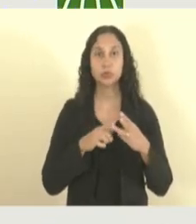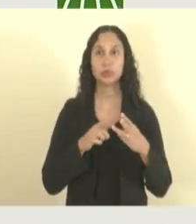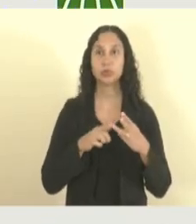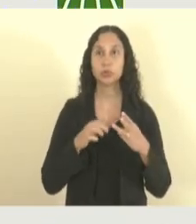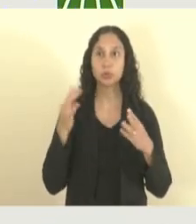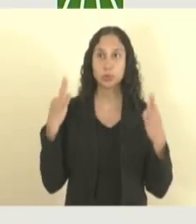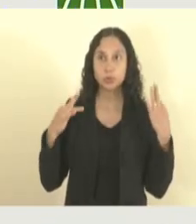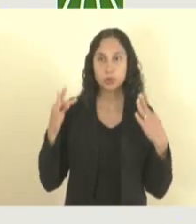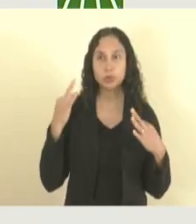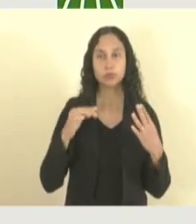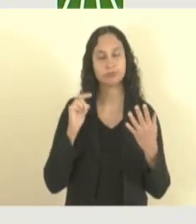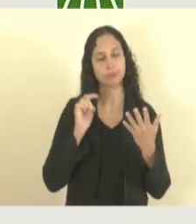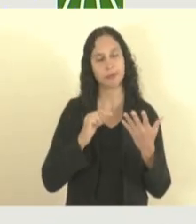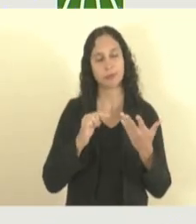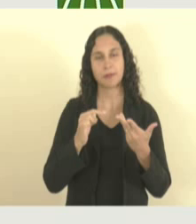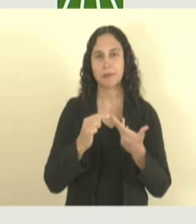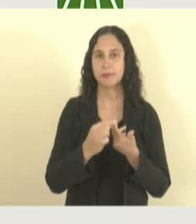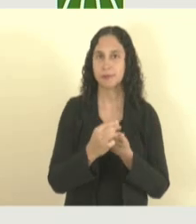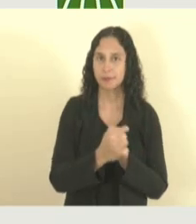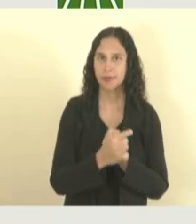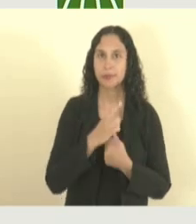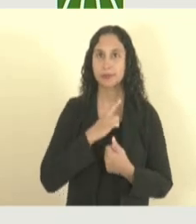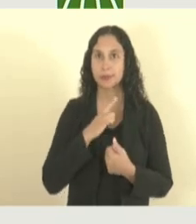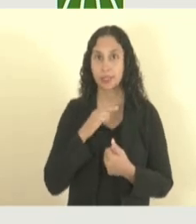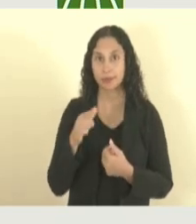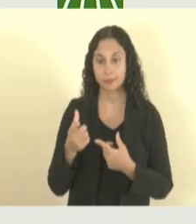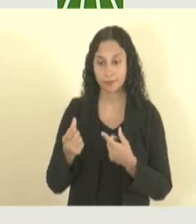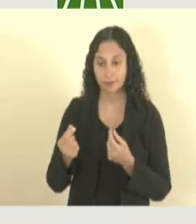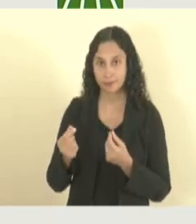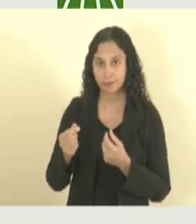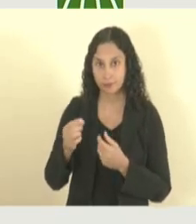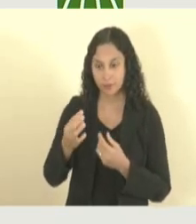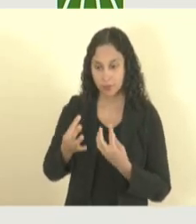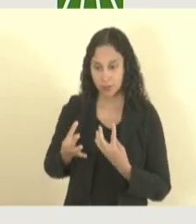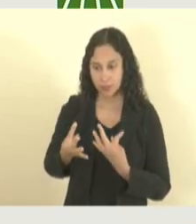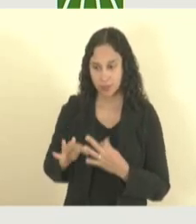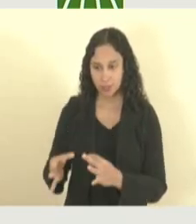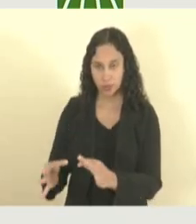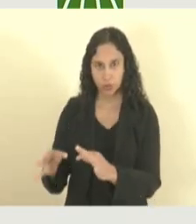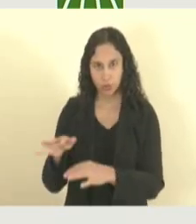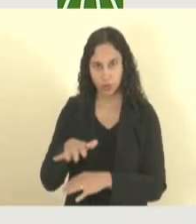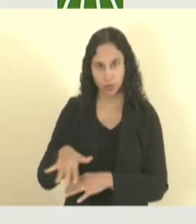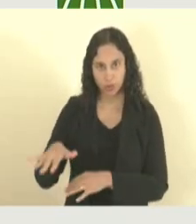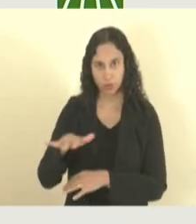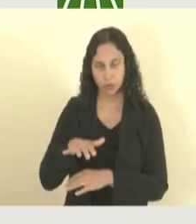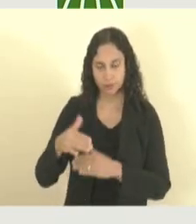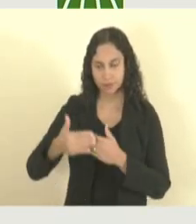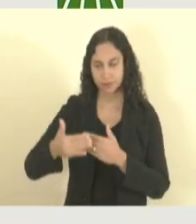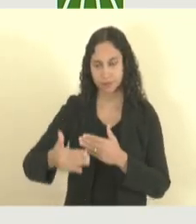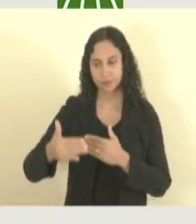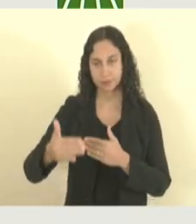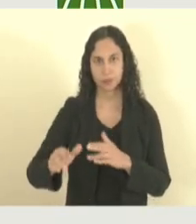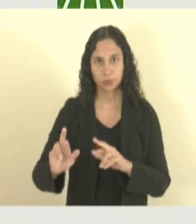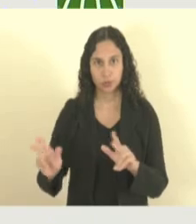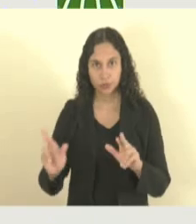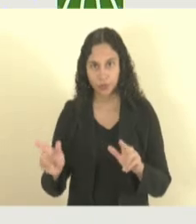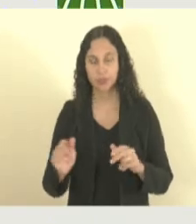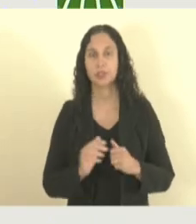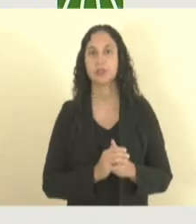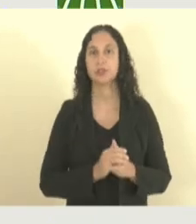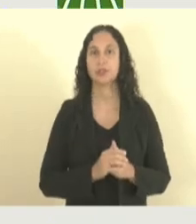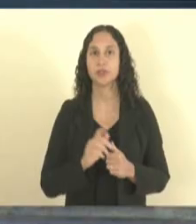Inovação, temos taxas e prazos diferenciados. FNE Sol,